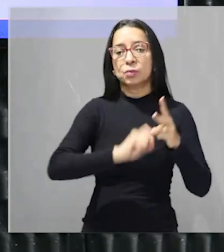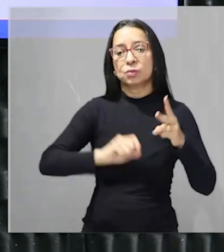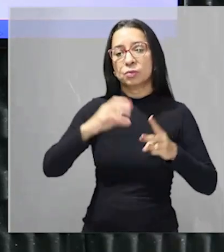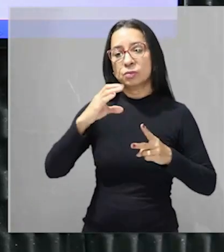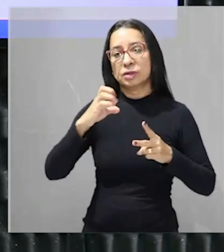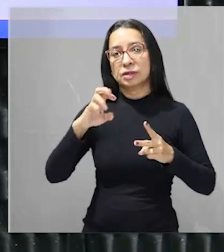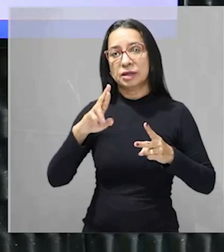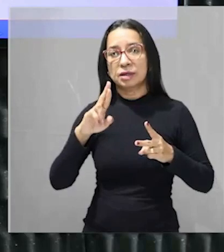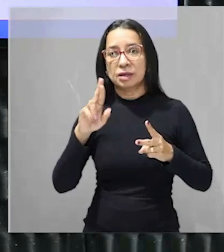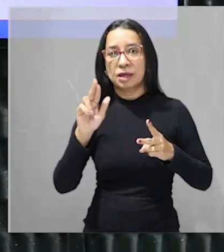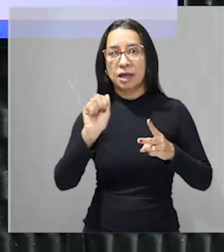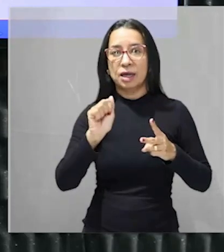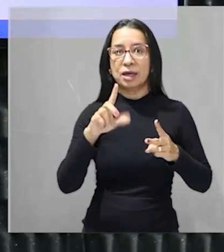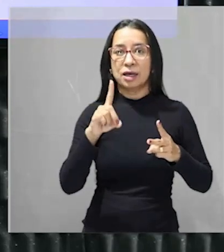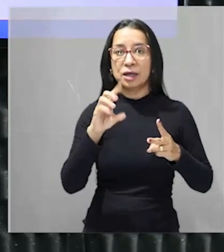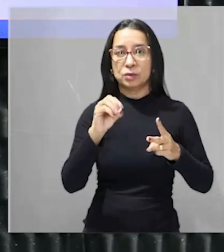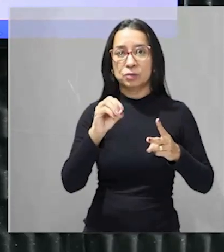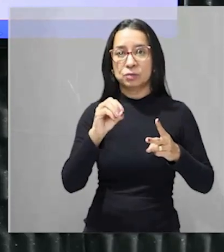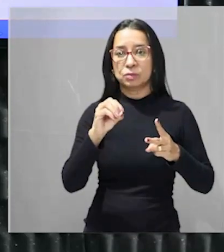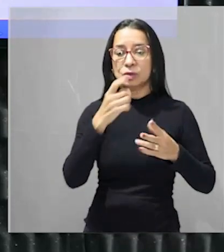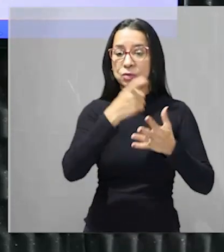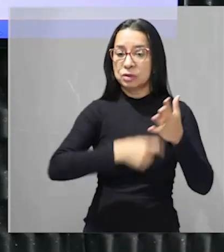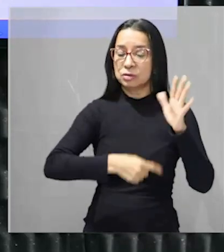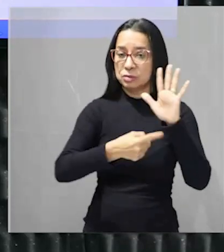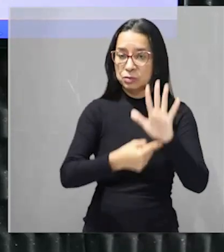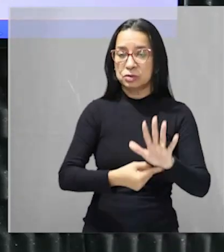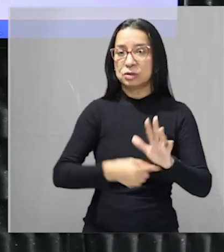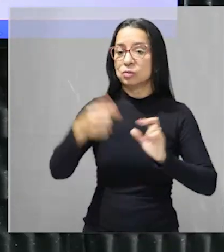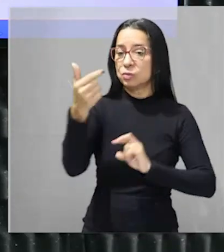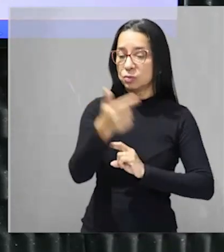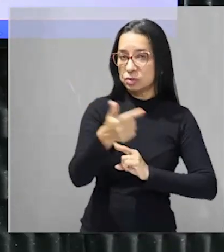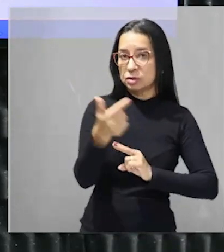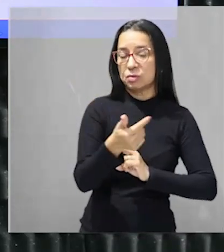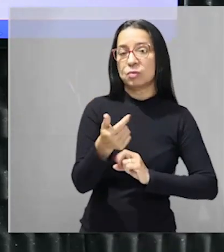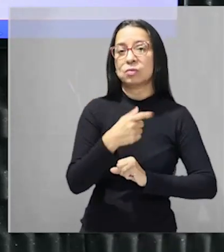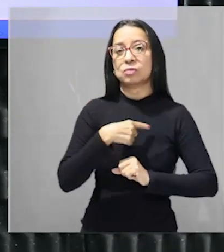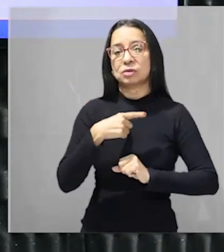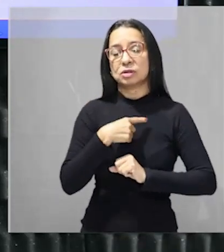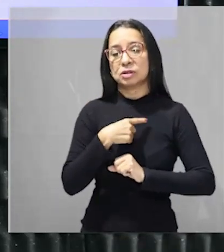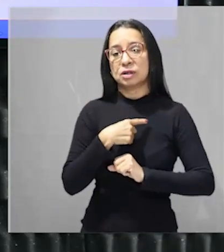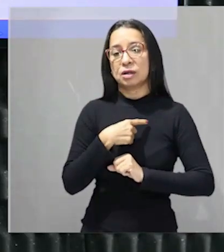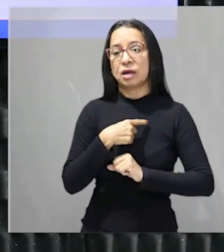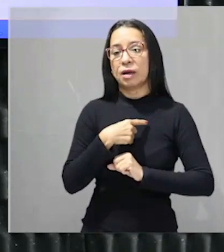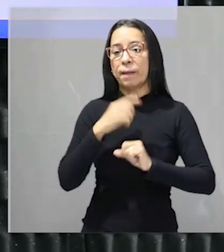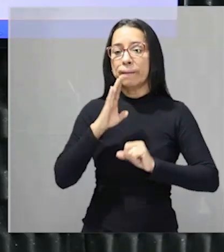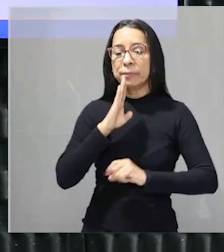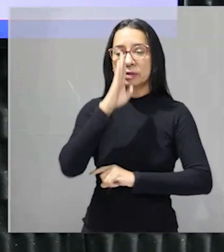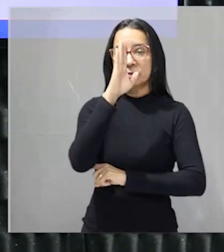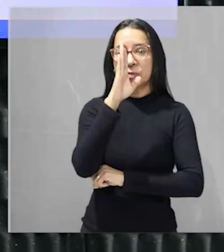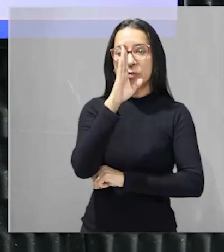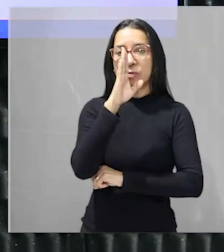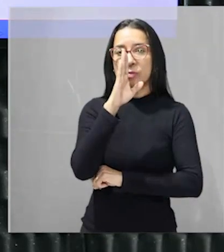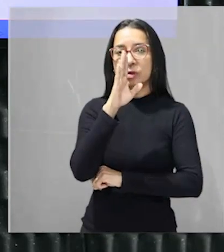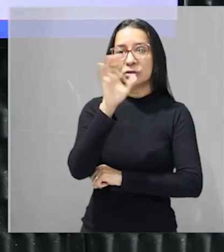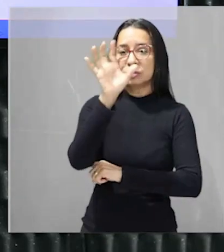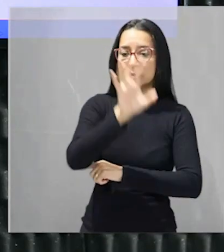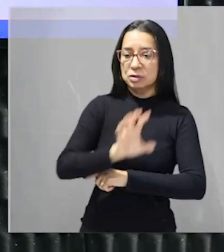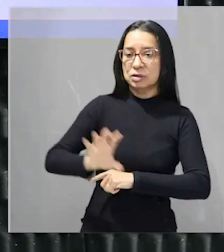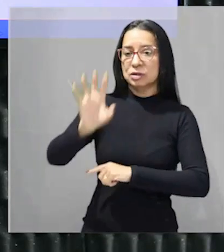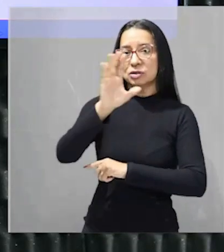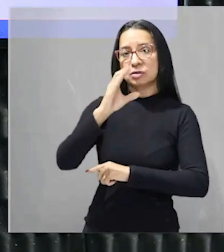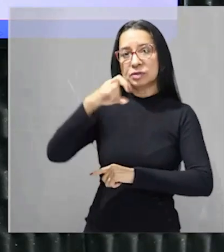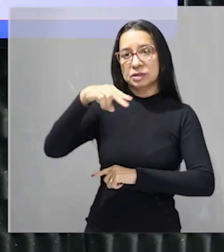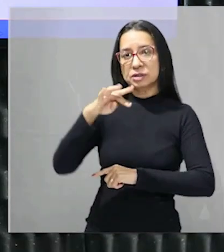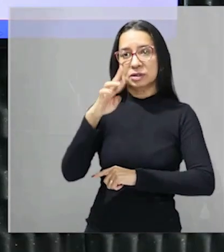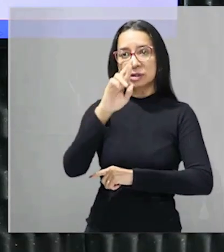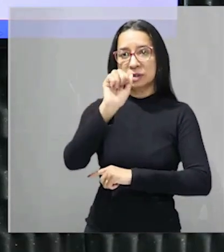cerrado que o texto está te falando segundo o maior domínio do país que está situado principalmente na região central do Brasil tá